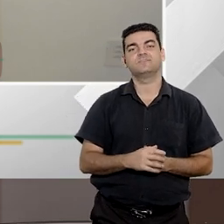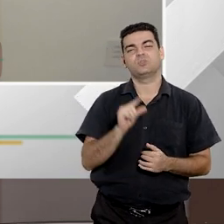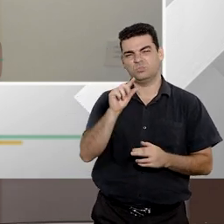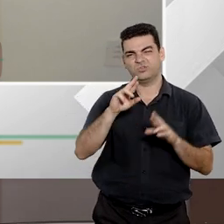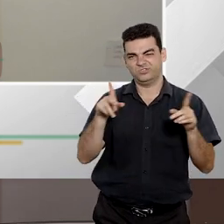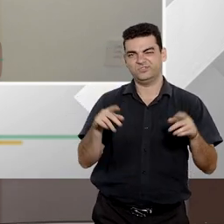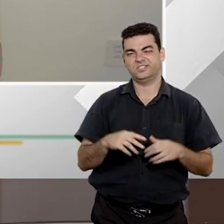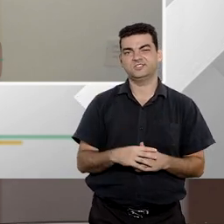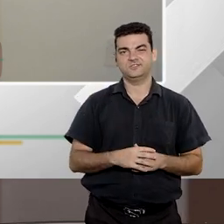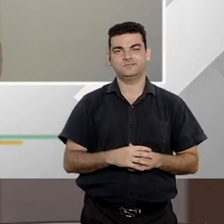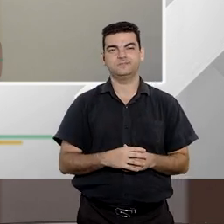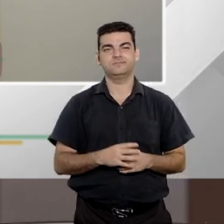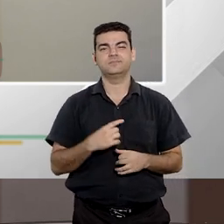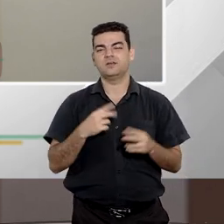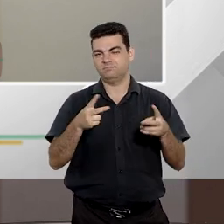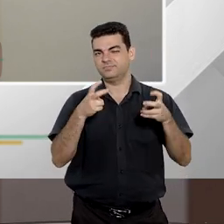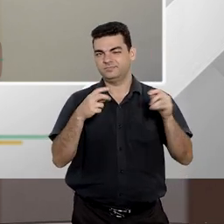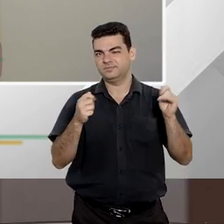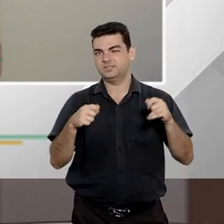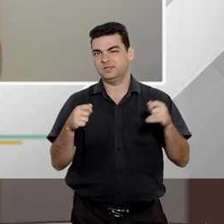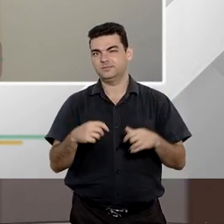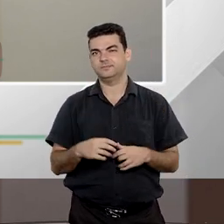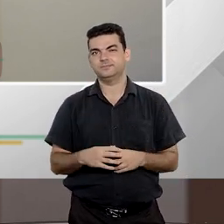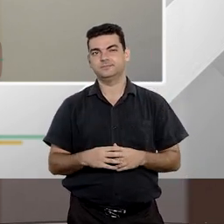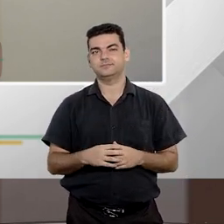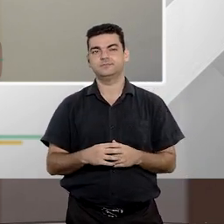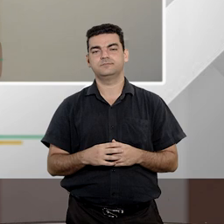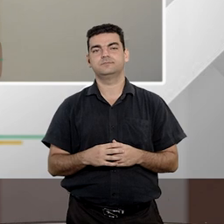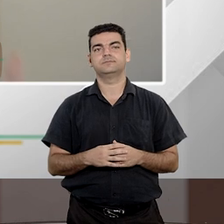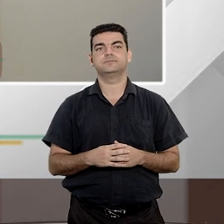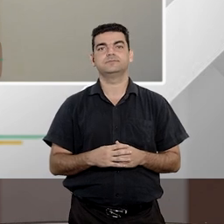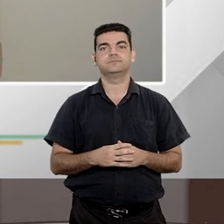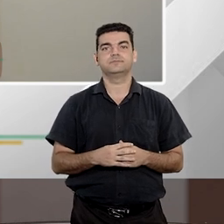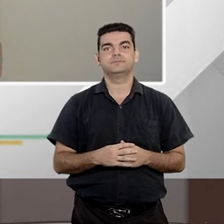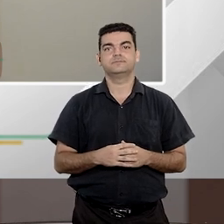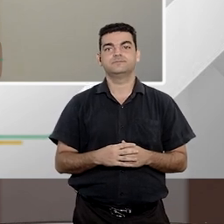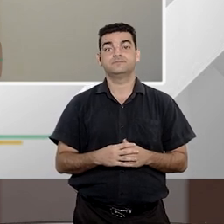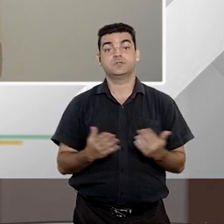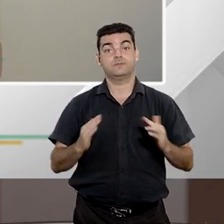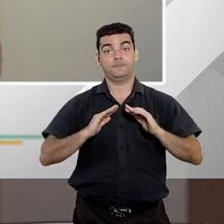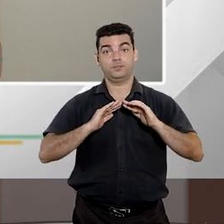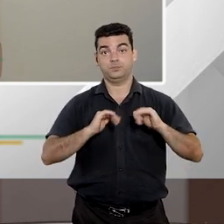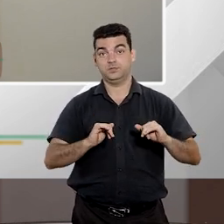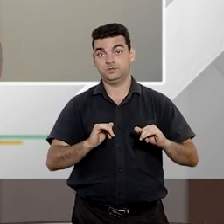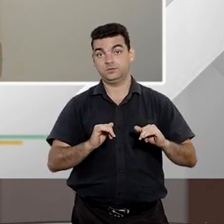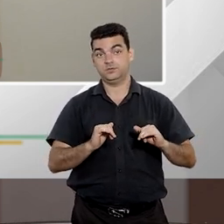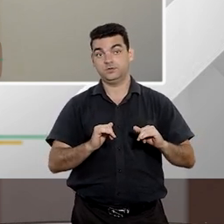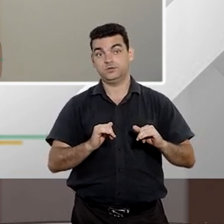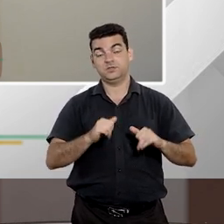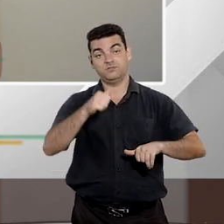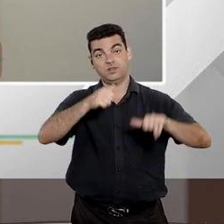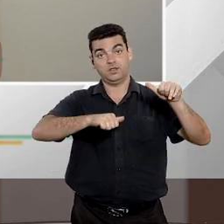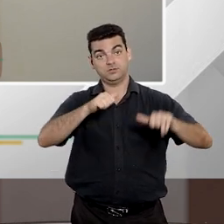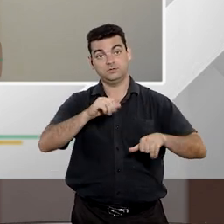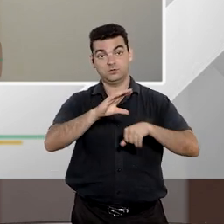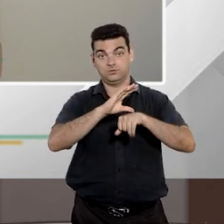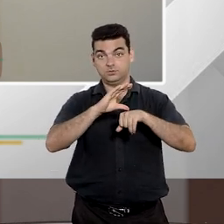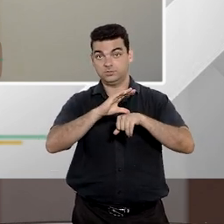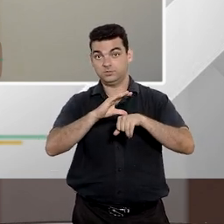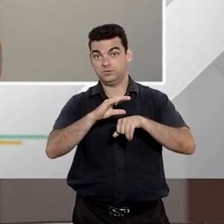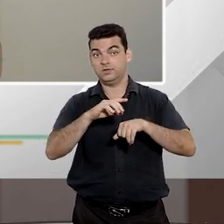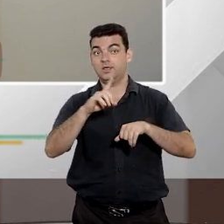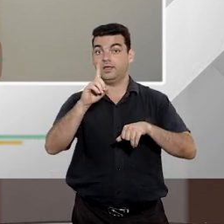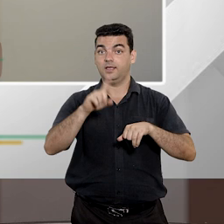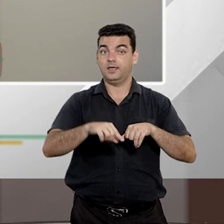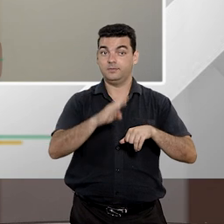diferença a gente consegue diferenciar justamente nesse aspecto se o pedido de apreciação da inconstitucionalidade vier